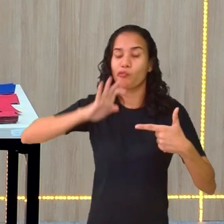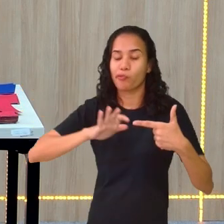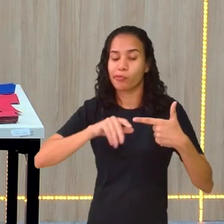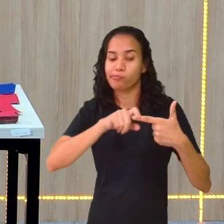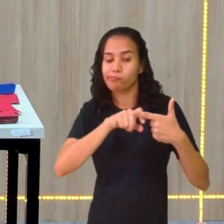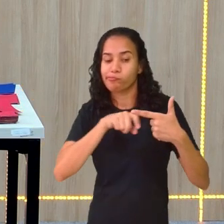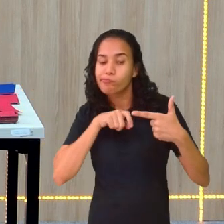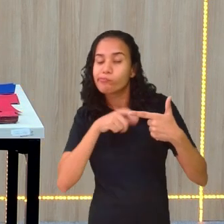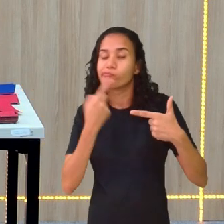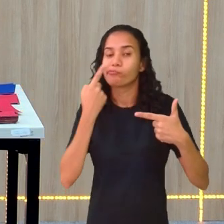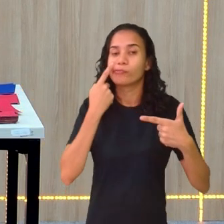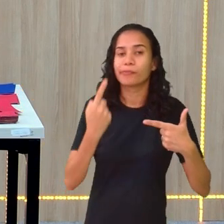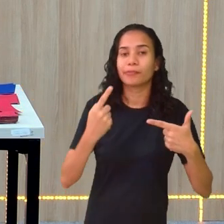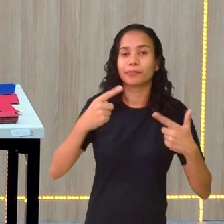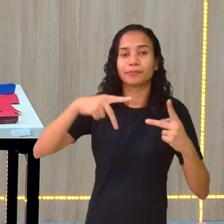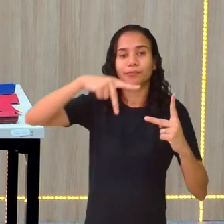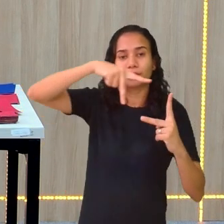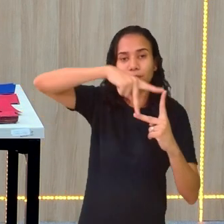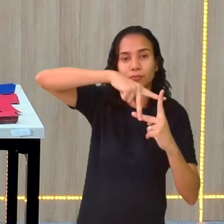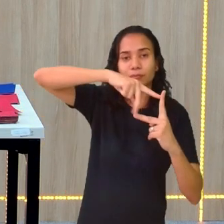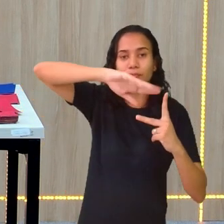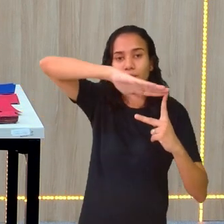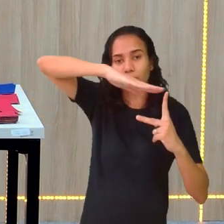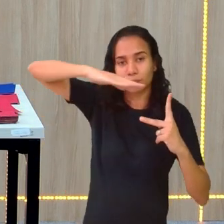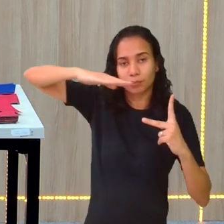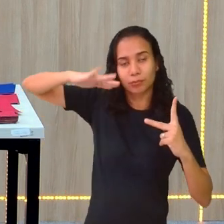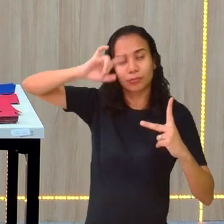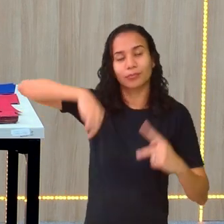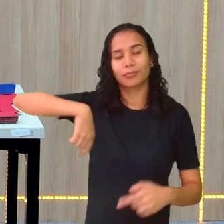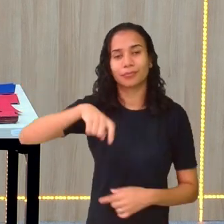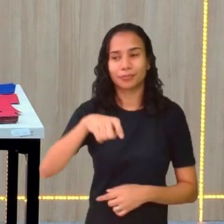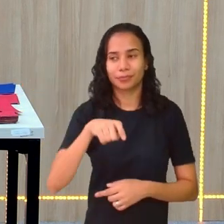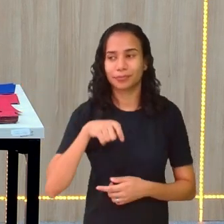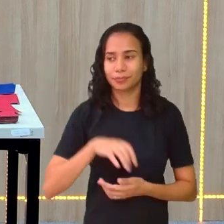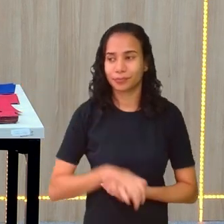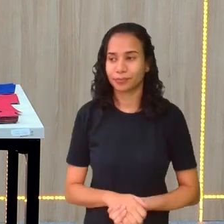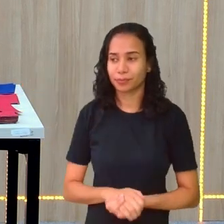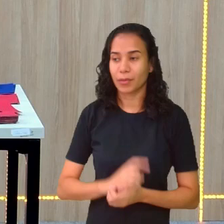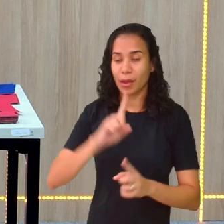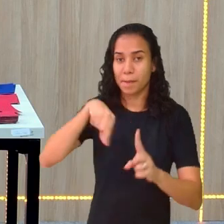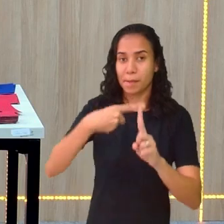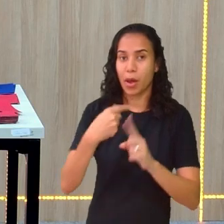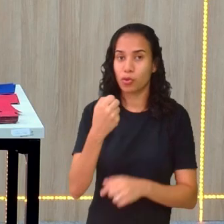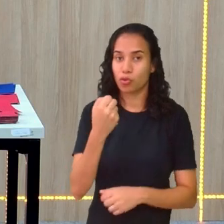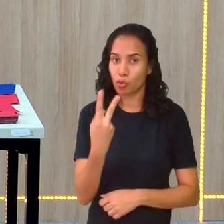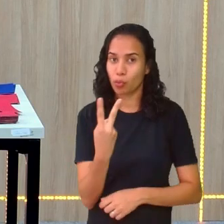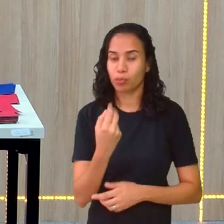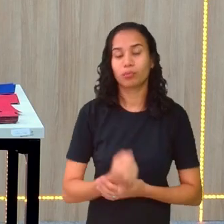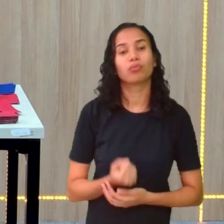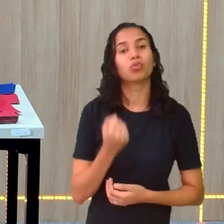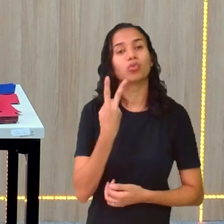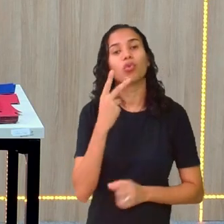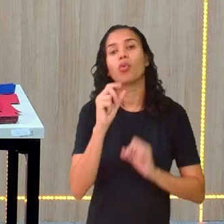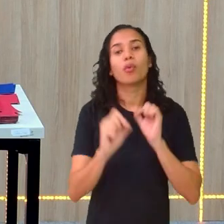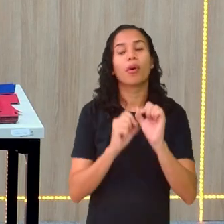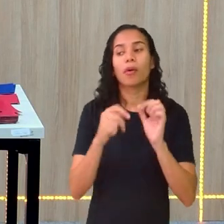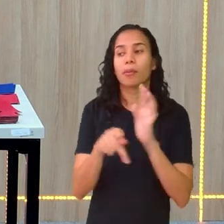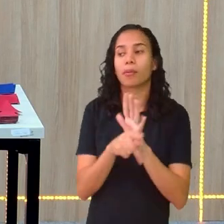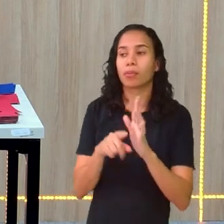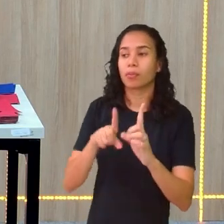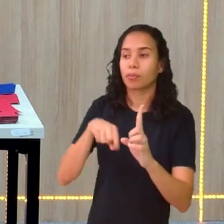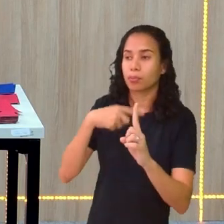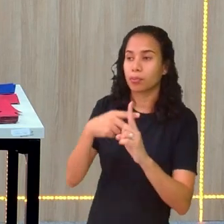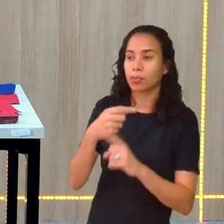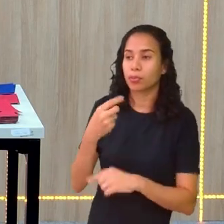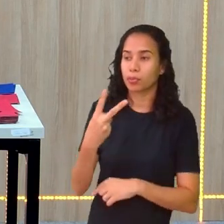incógnita, é X. E aqui, 1. Então, é o X. Está aqui. Mais 2. 2 o quê? Positivo. Então,